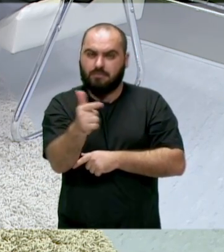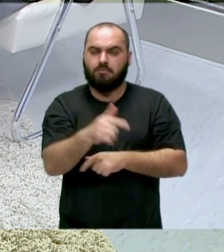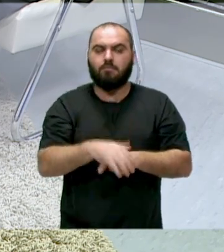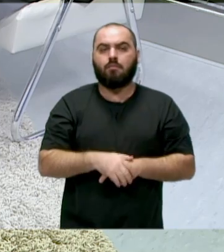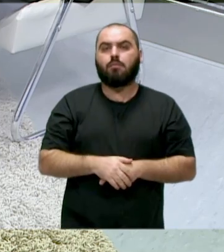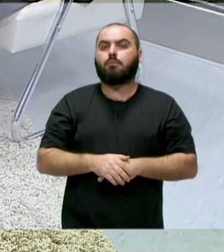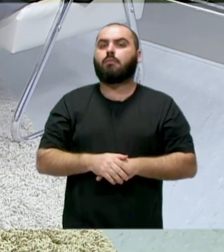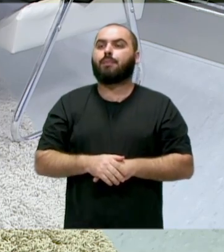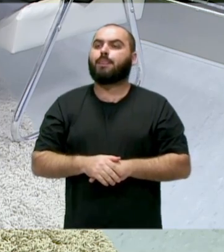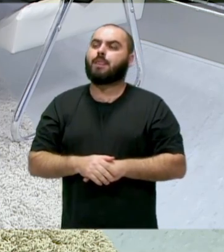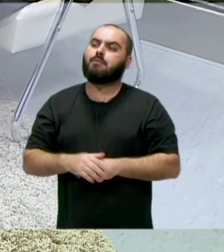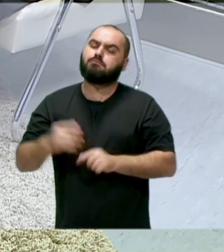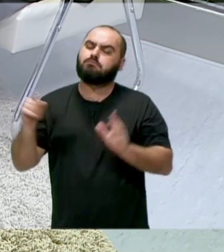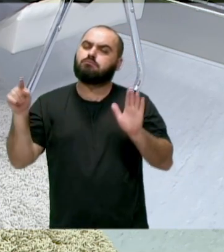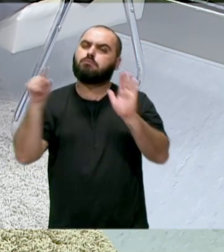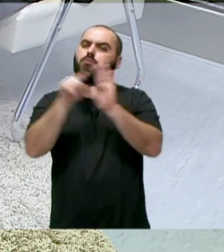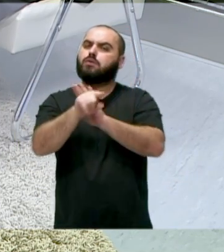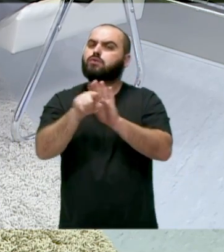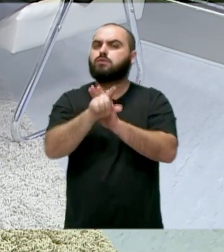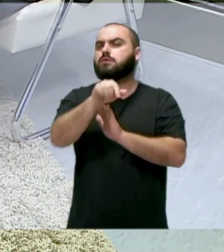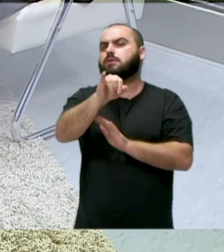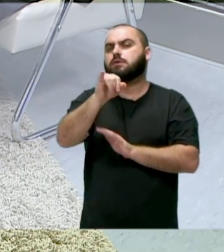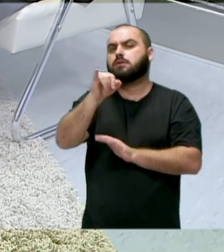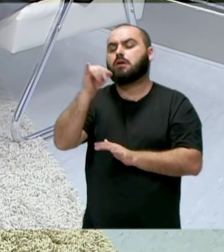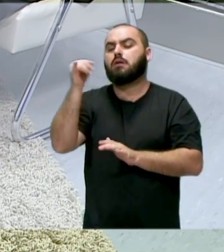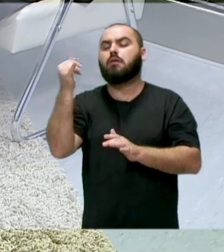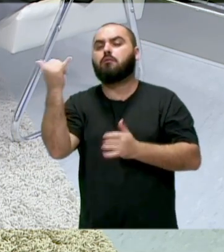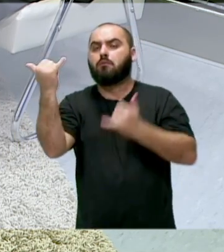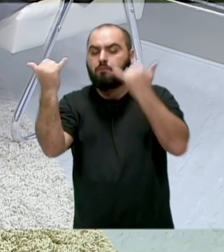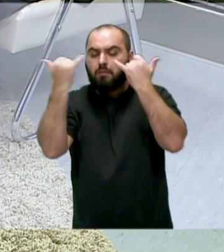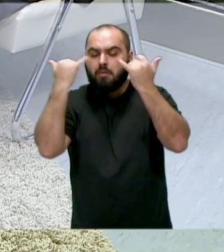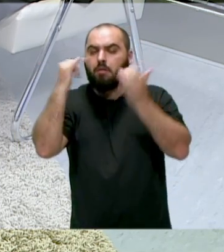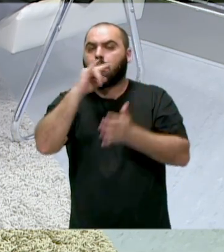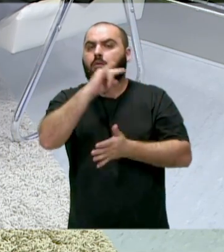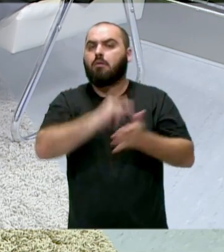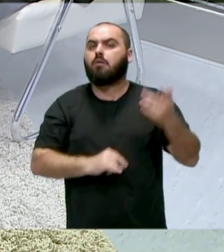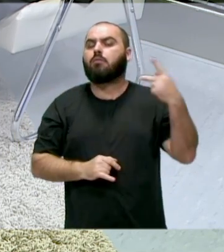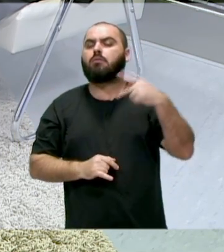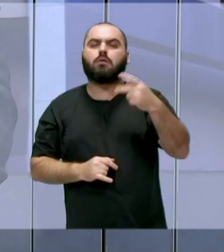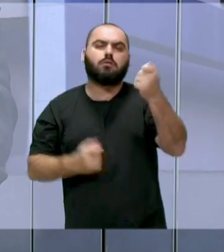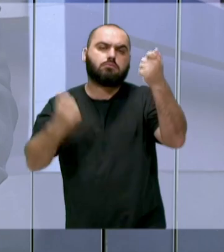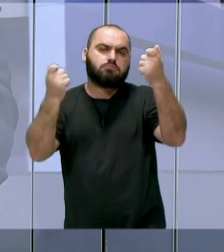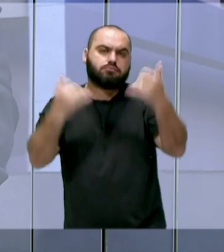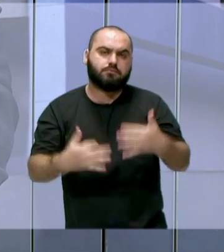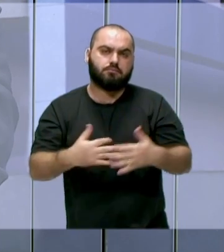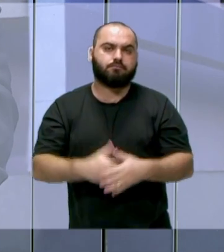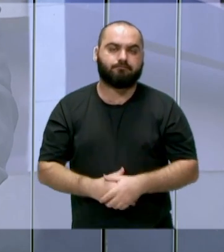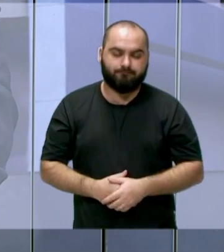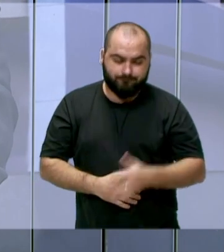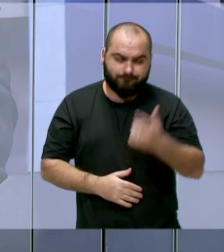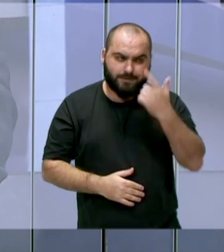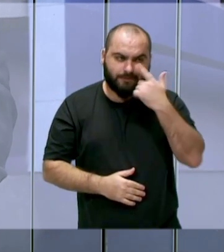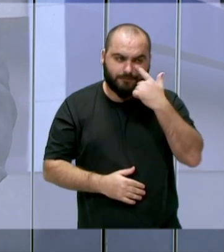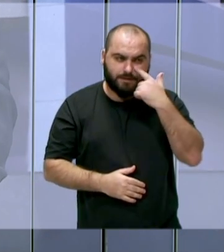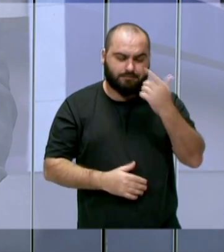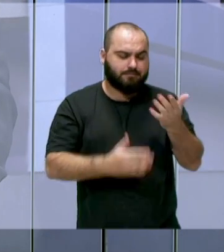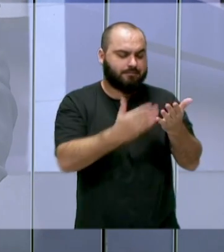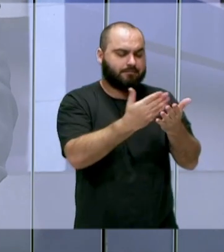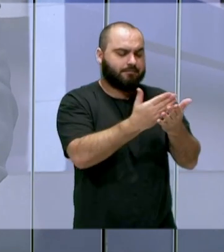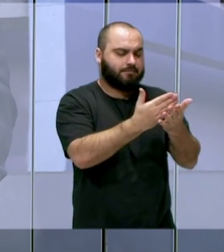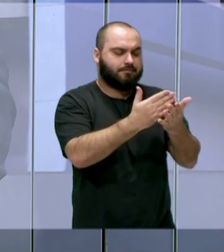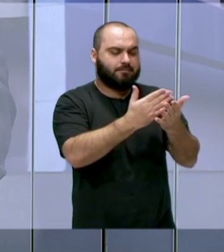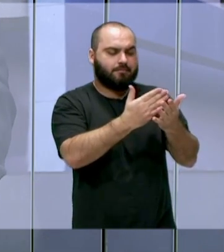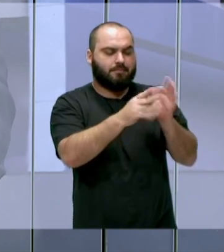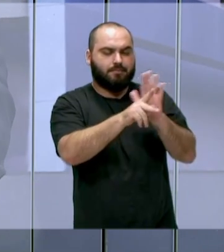queria que o senhor comentasse um pouquinho as informações que o senhor pede nesse requerimento e o impacto disso. A gente vem acompanhando esse processo de privatização do porto Itajaí,